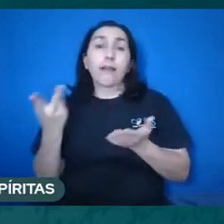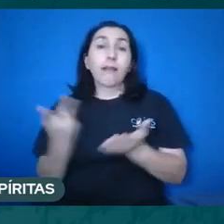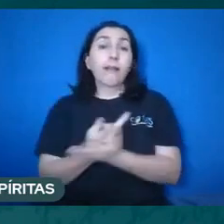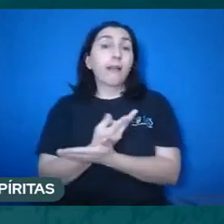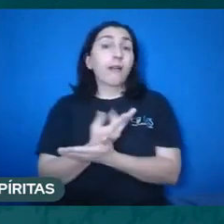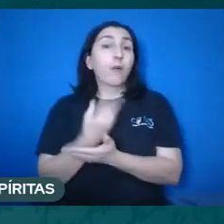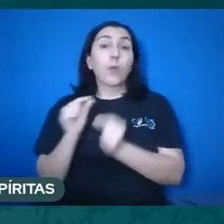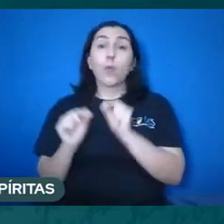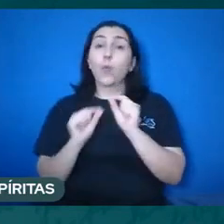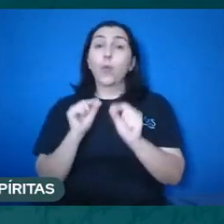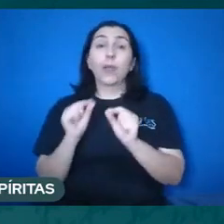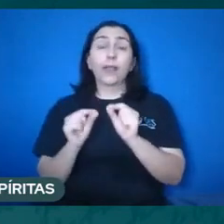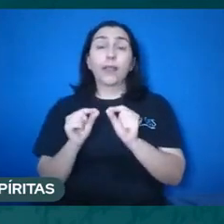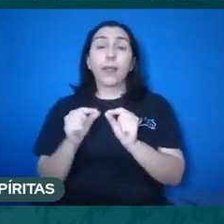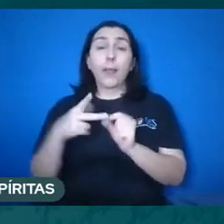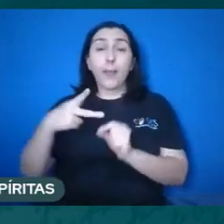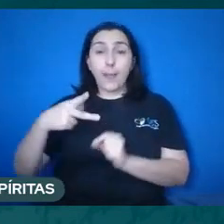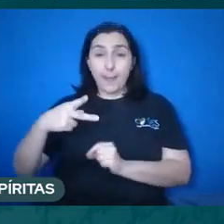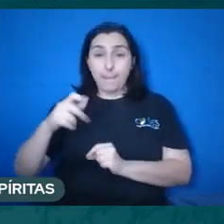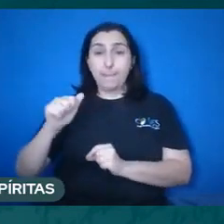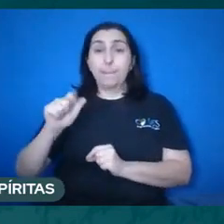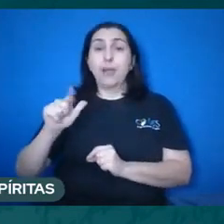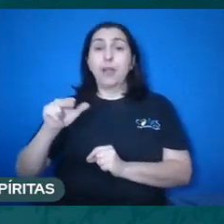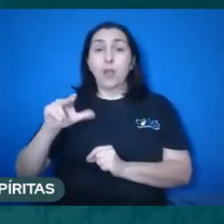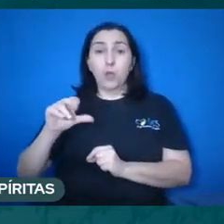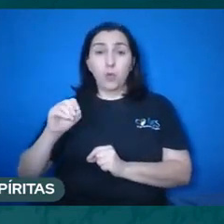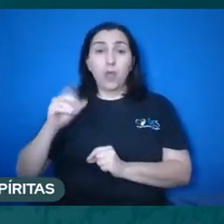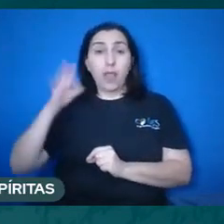Paulo tinha certeza absoluta que estava fazendo certo,